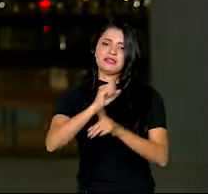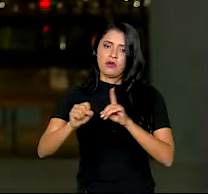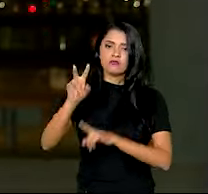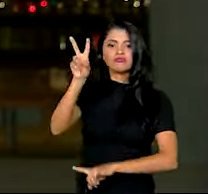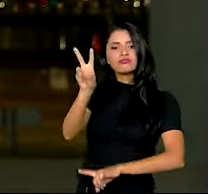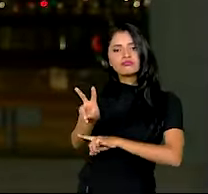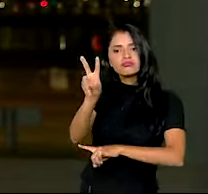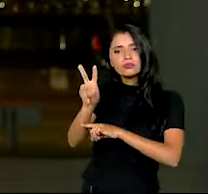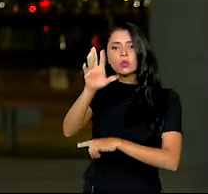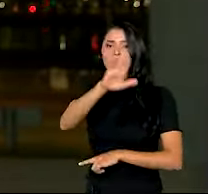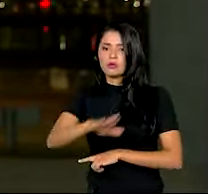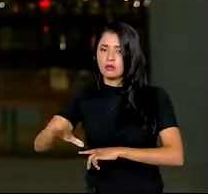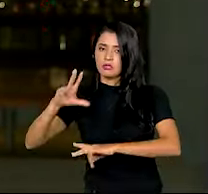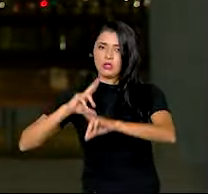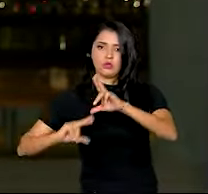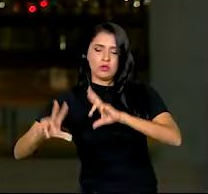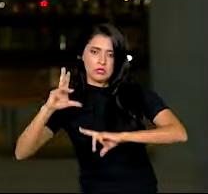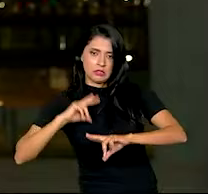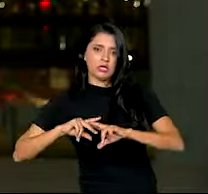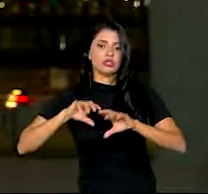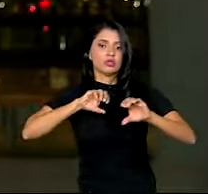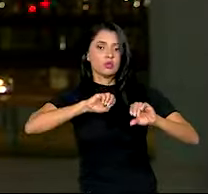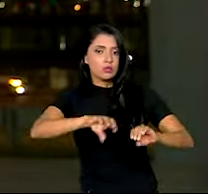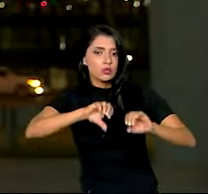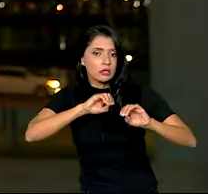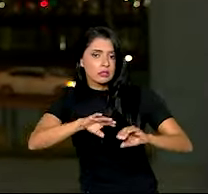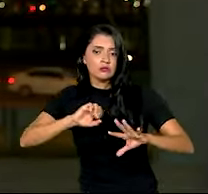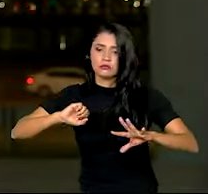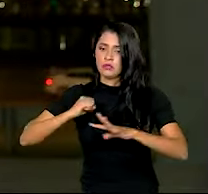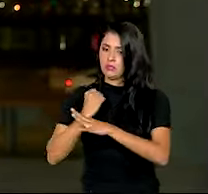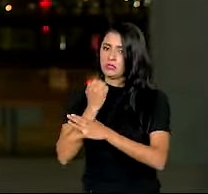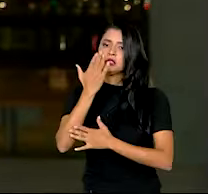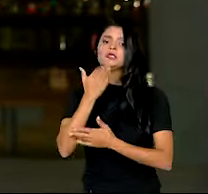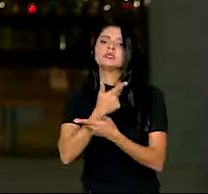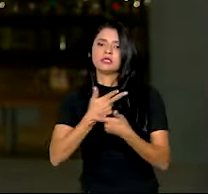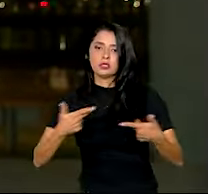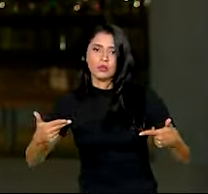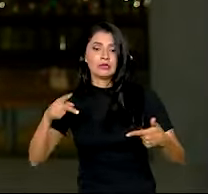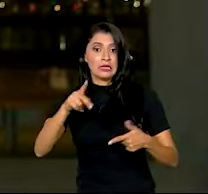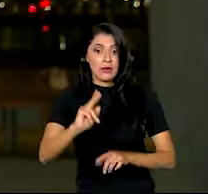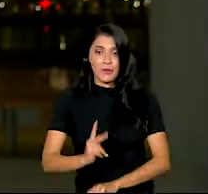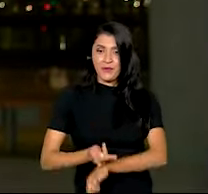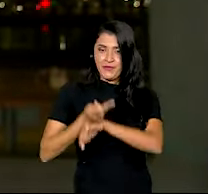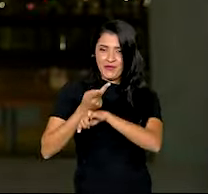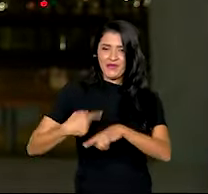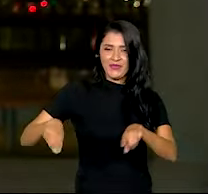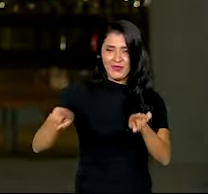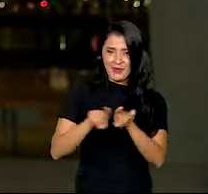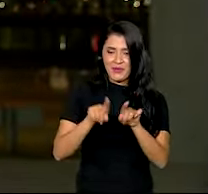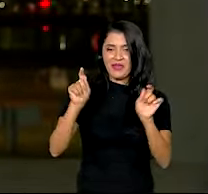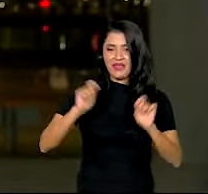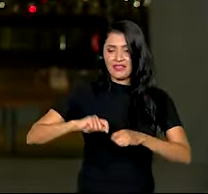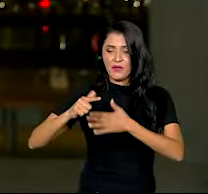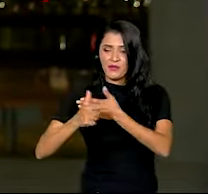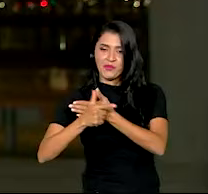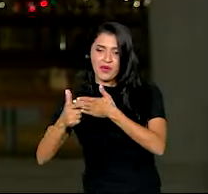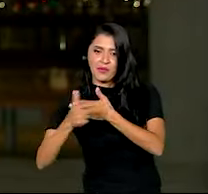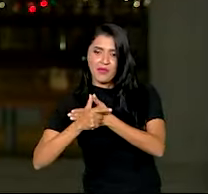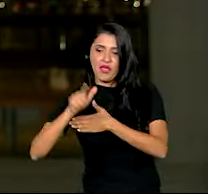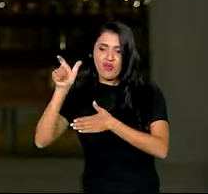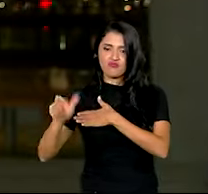proteção de crianças e adolescentes, educação e segurança alimentar. O prêmio também contempla o papel dos